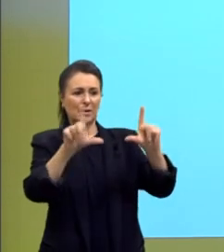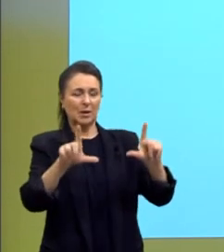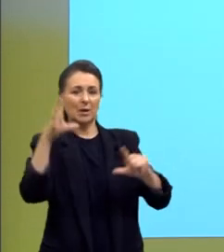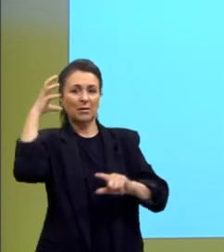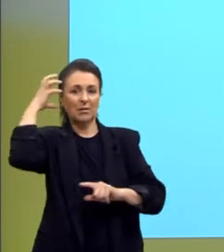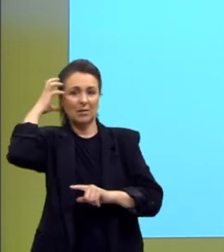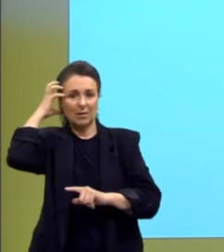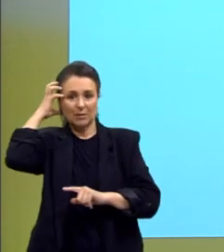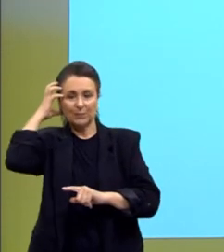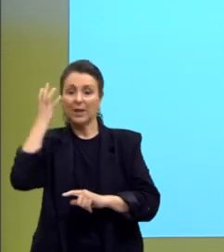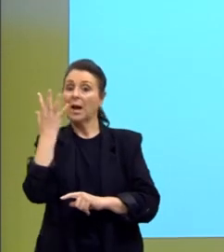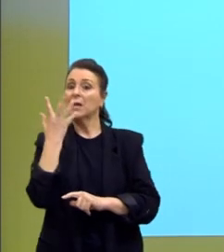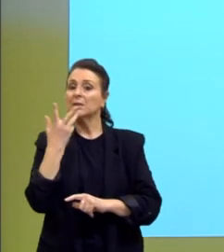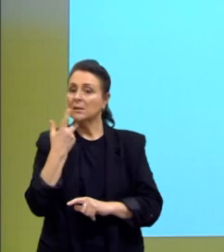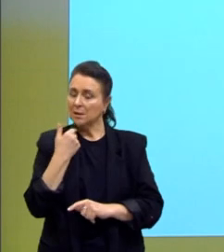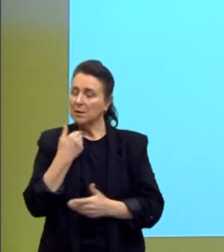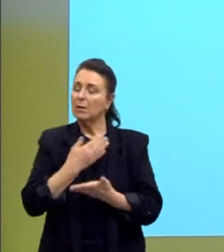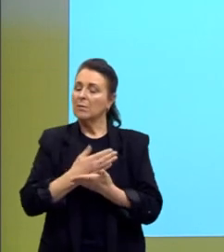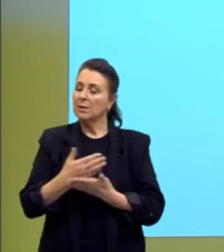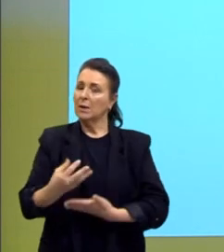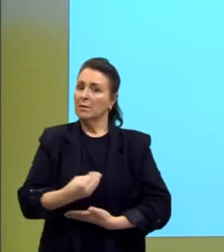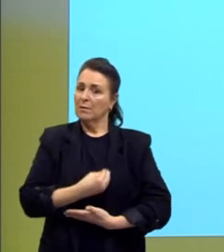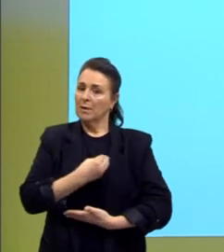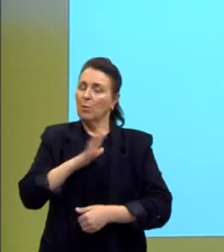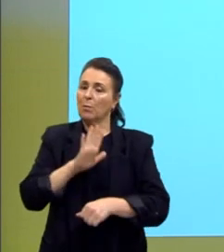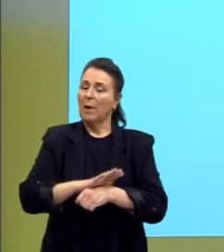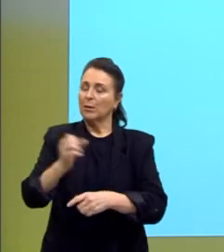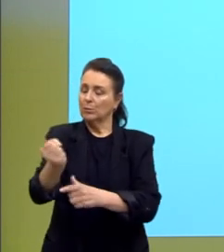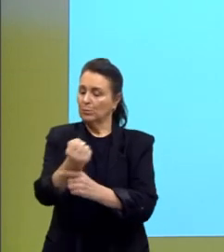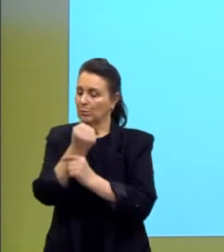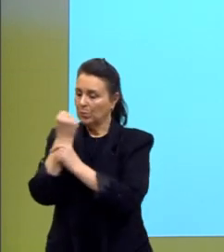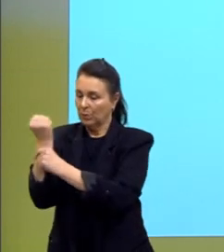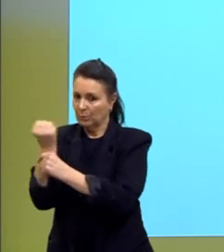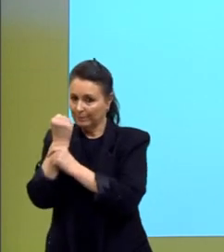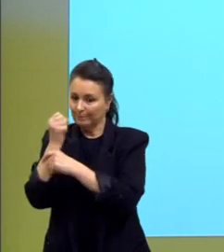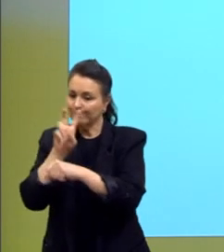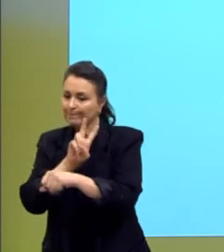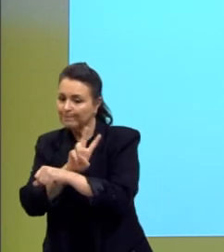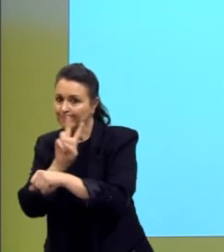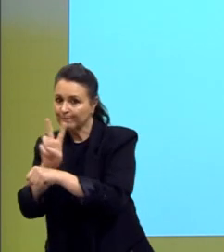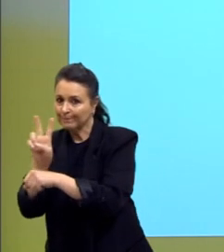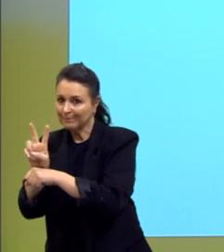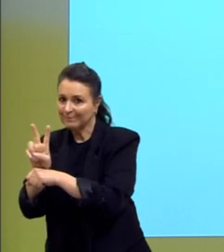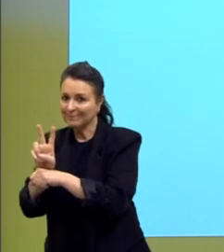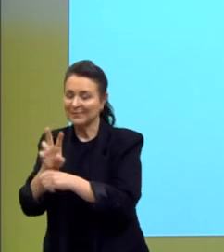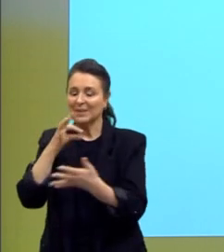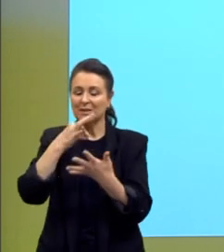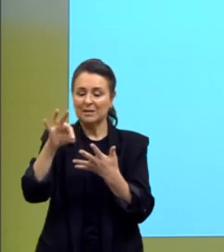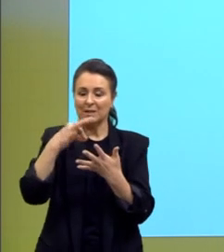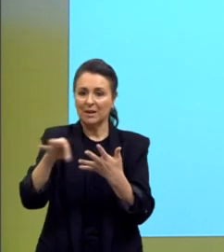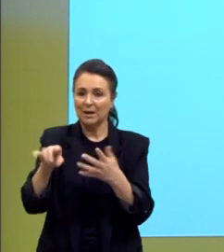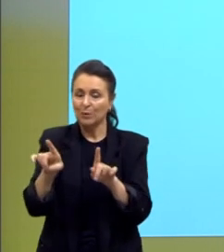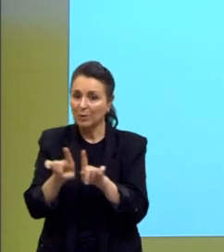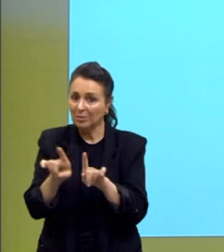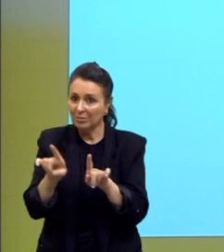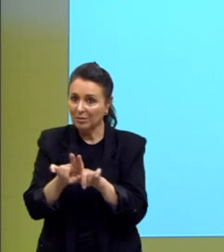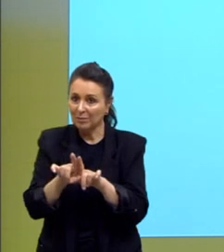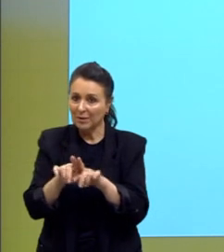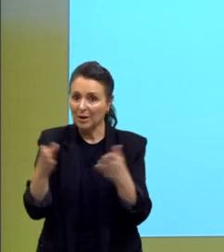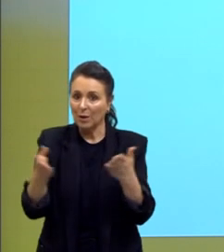viverão com maior segurança e proteção. E destacado lá, em